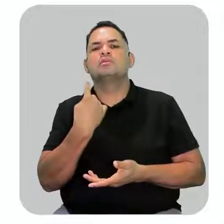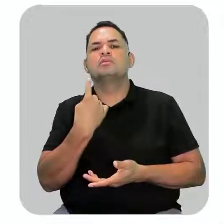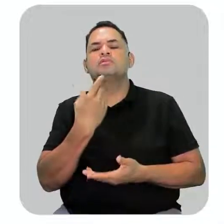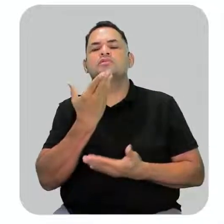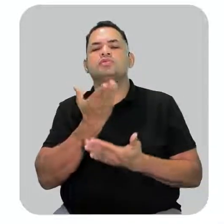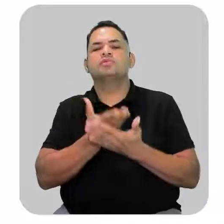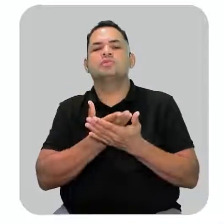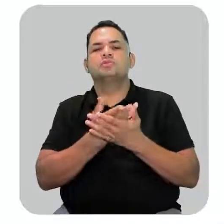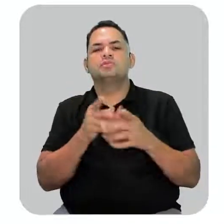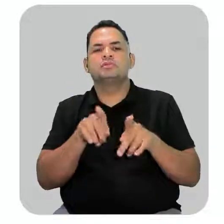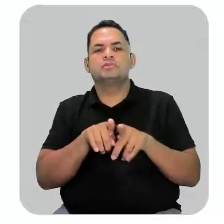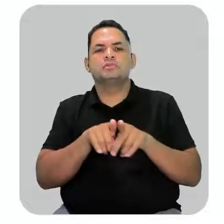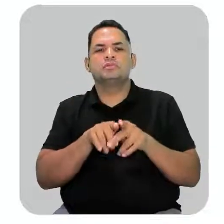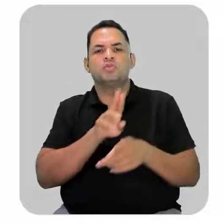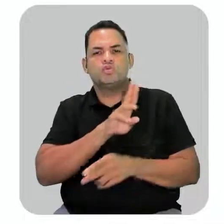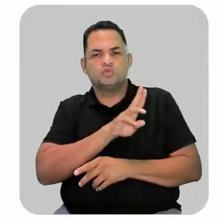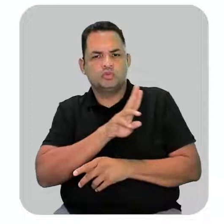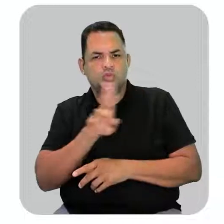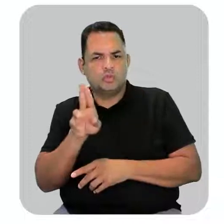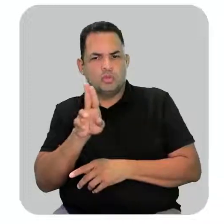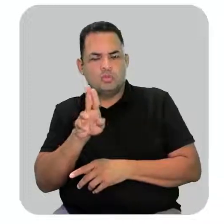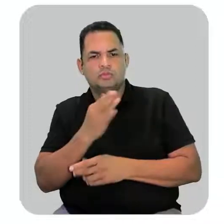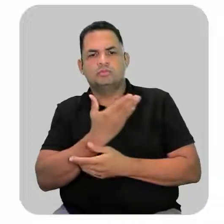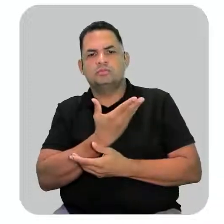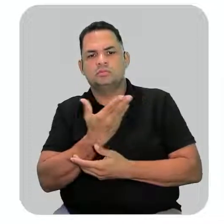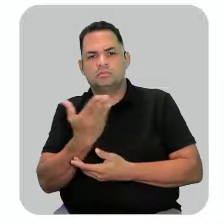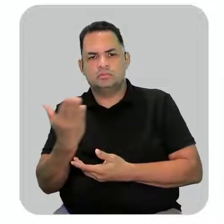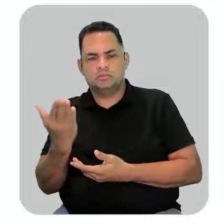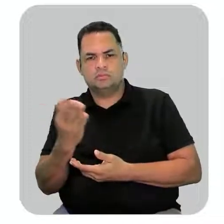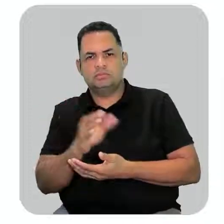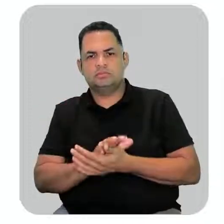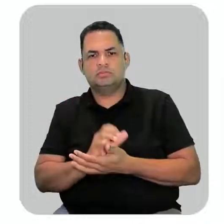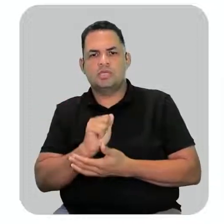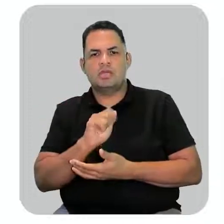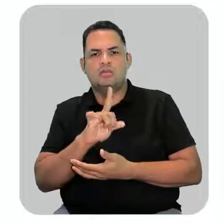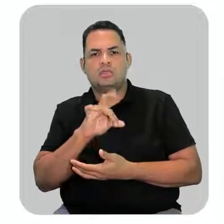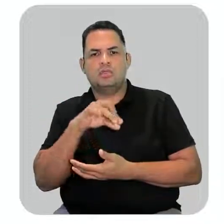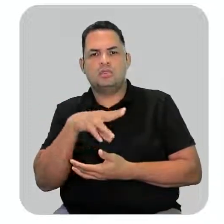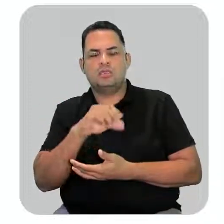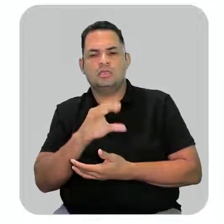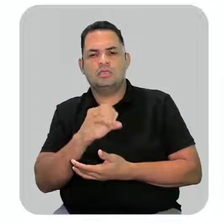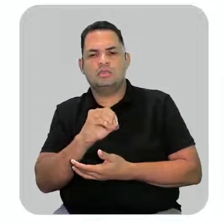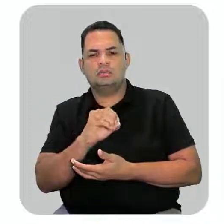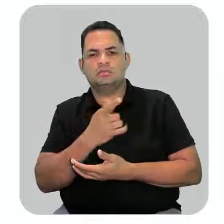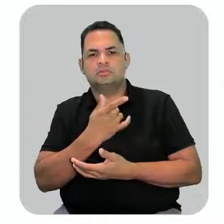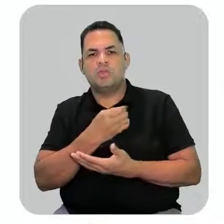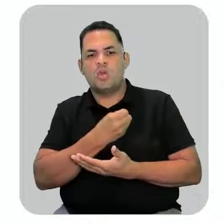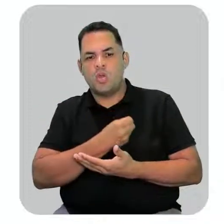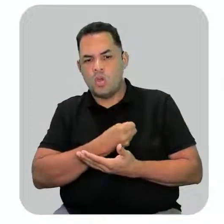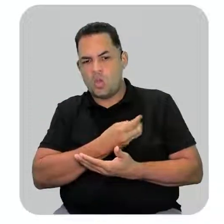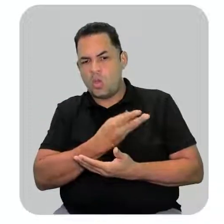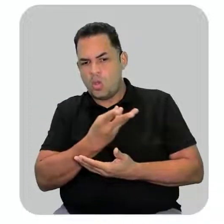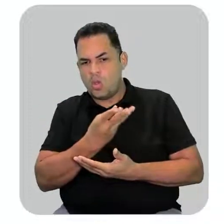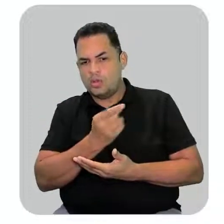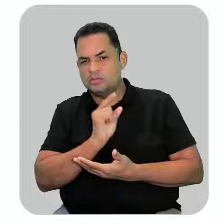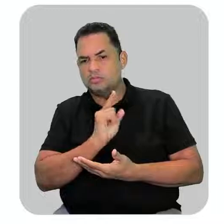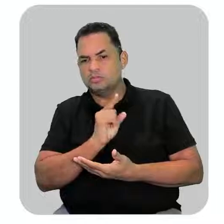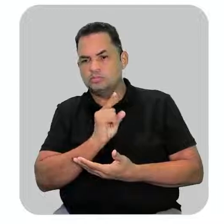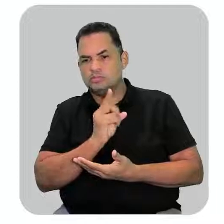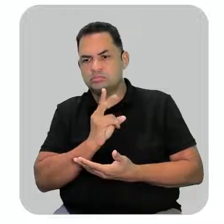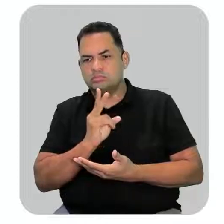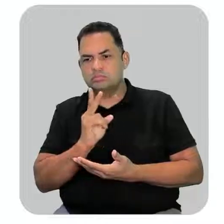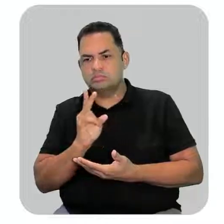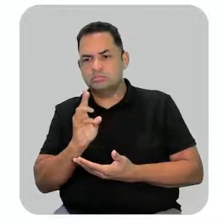Nós vimos as nomenclaturas. Os aldeídos, a gente conta quantos carbonos tem,